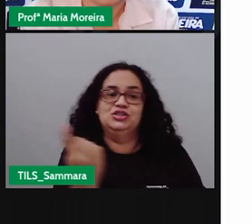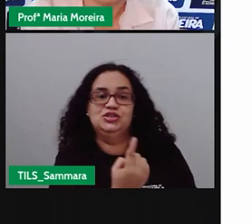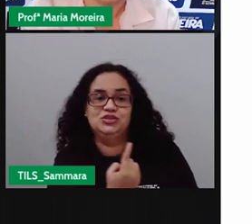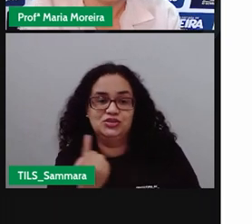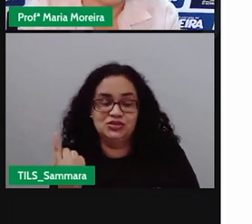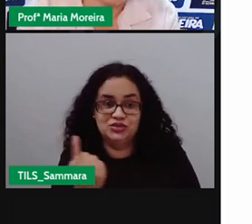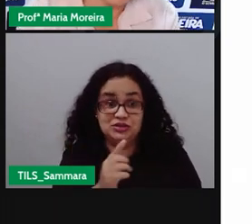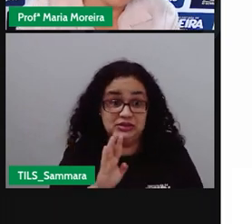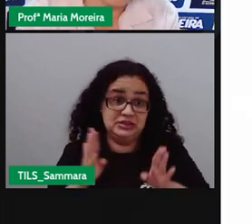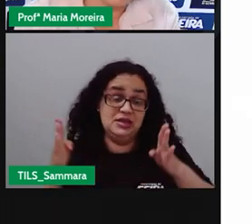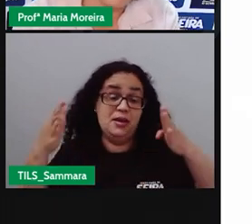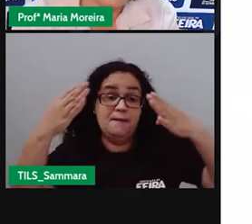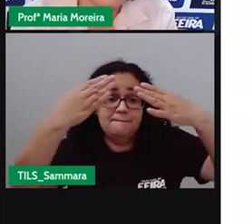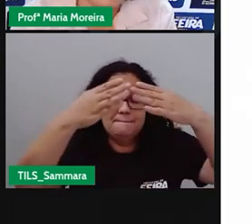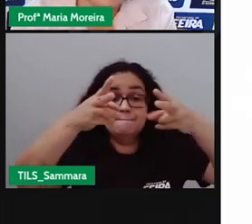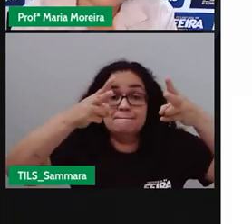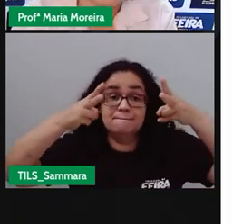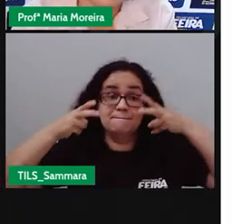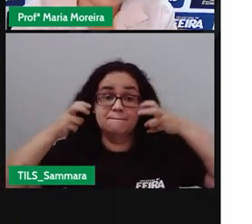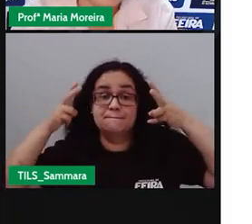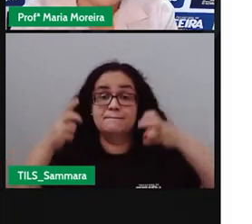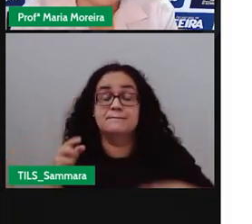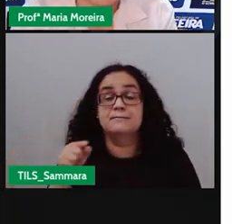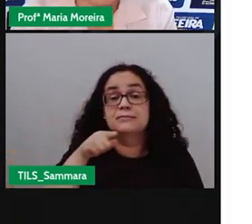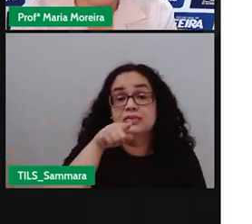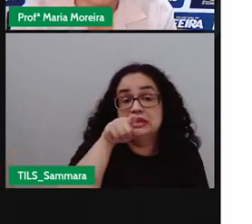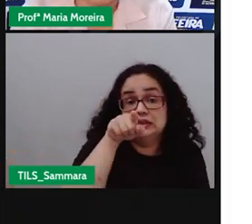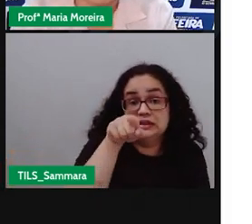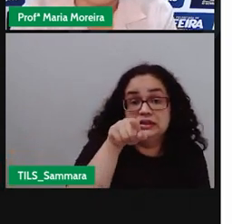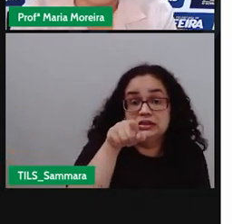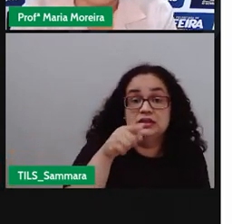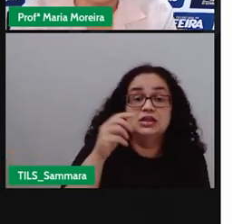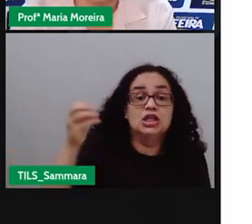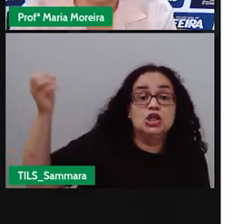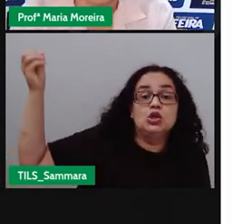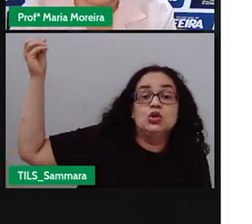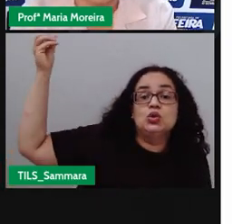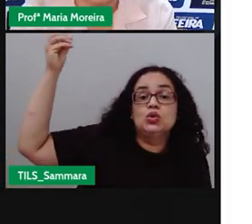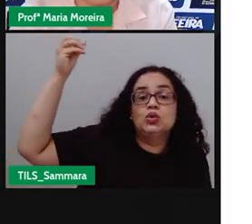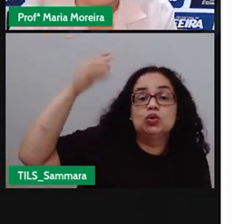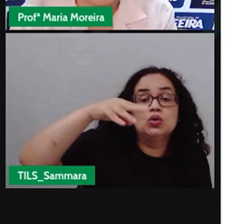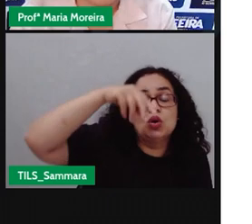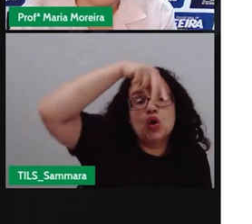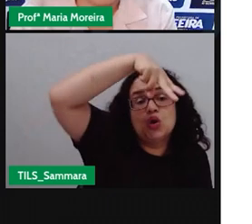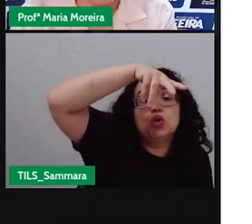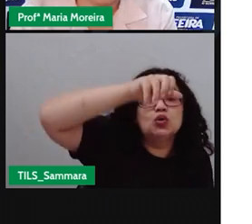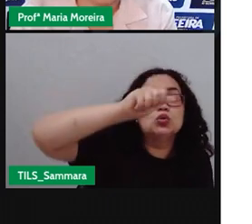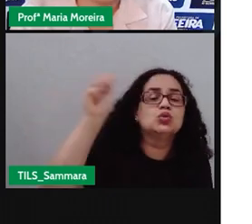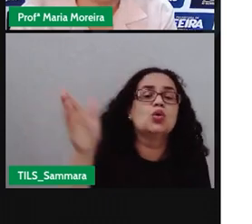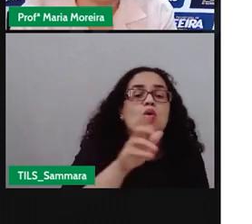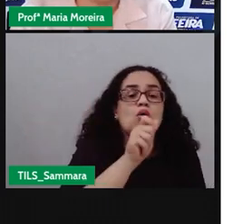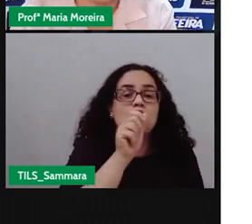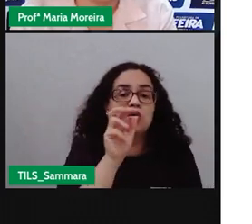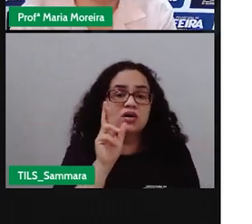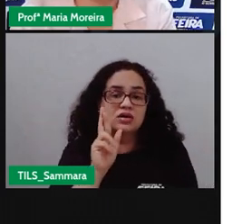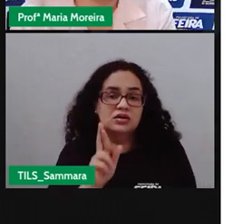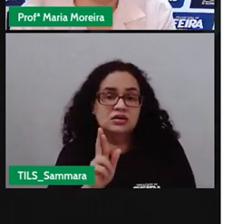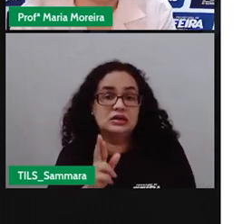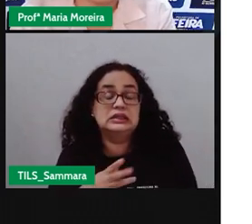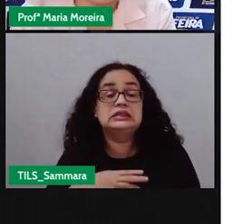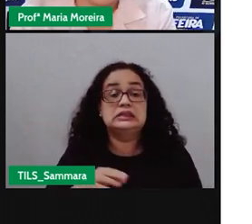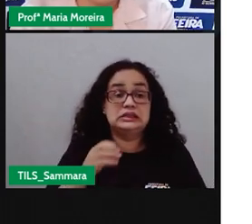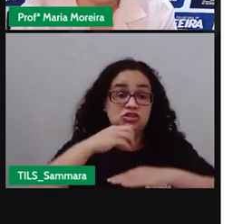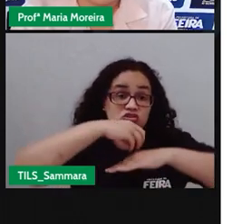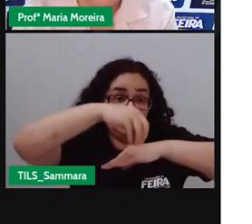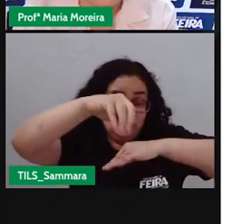acústico, e aí percebam que aqui no centro, né, tem uma luzinha escrita no ar, que é para as pessoas saberem que elas estão o quê? Sendo